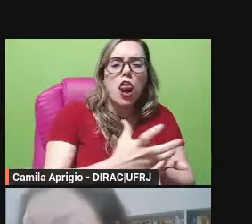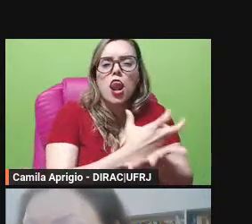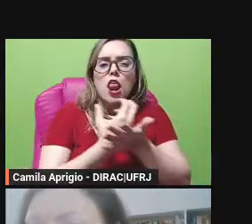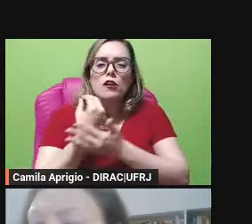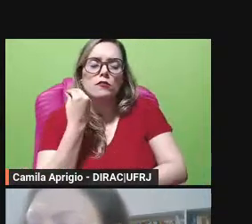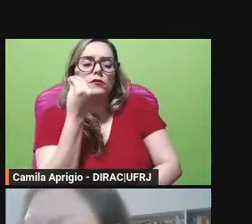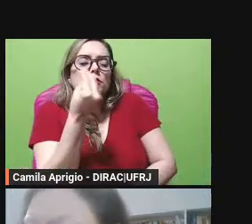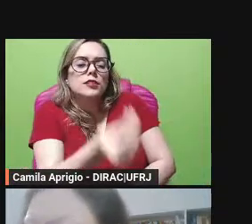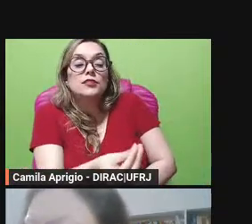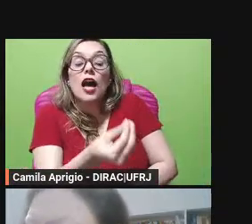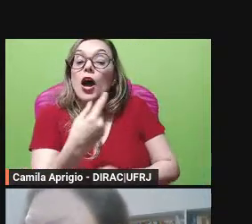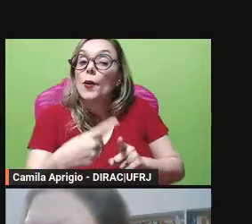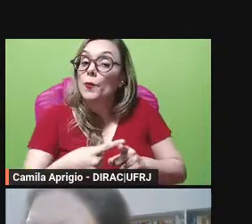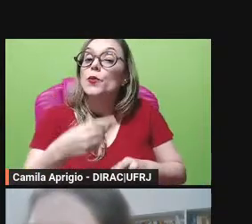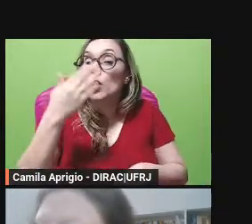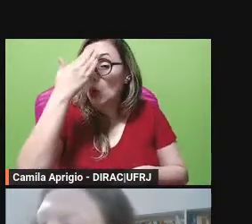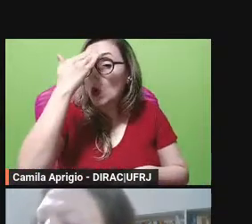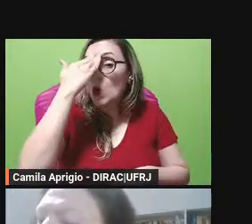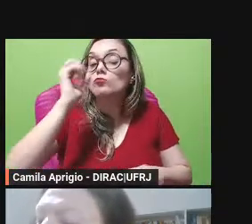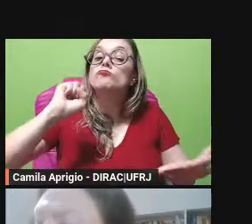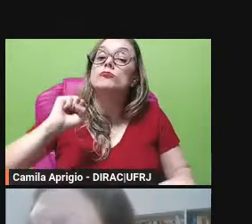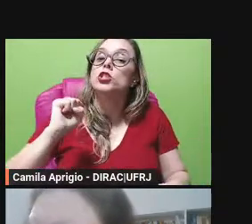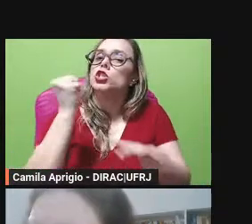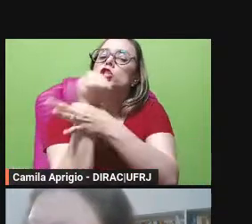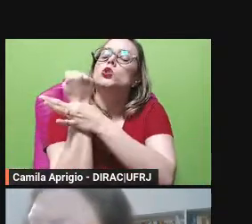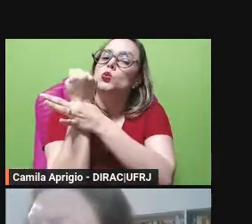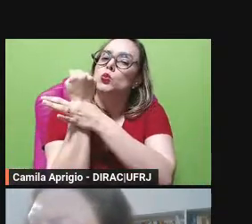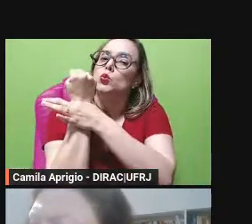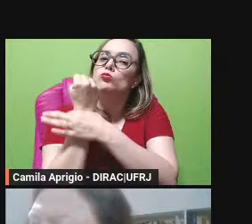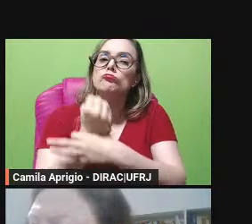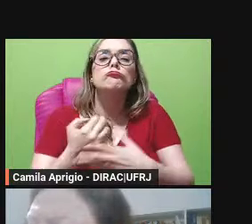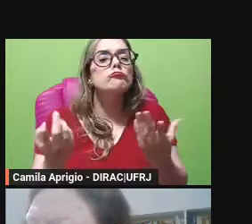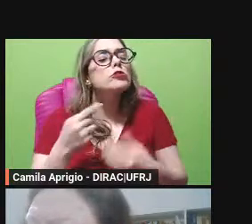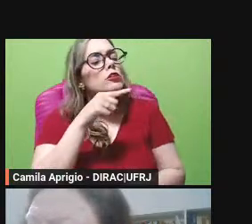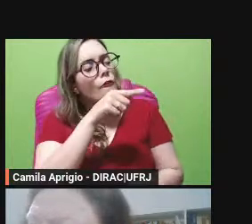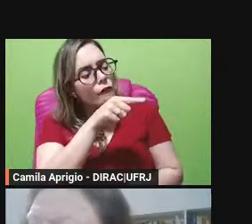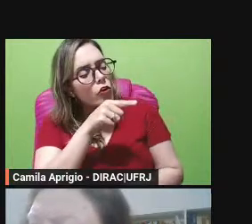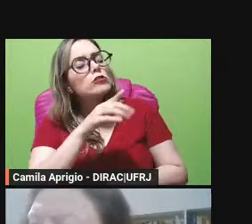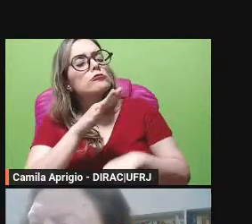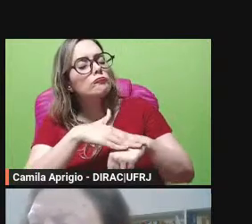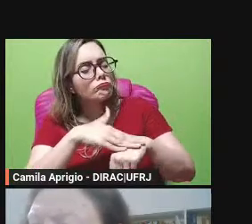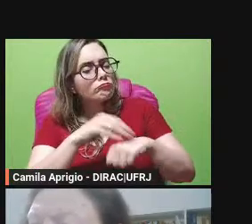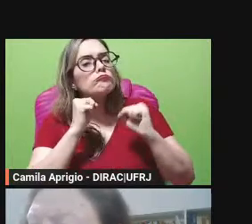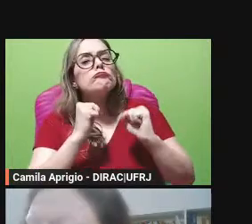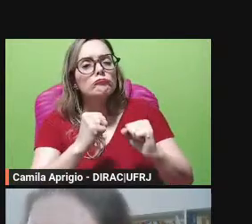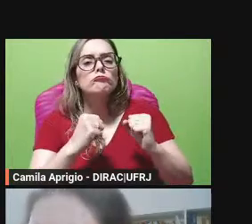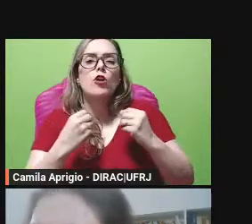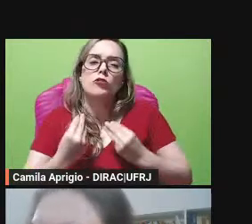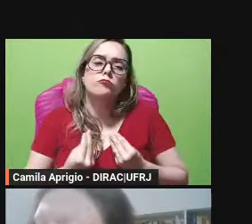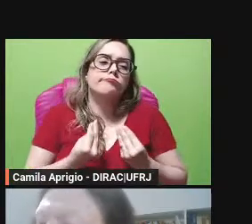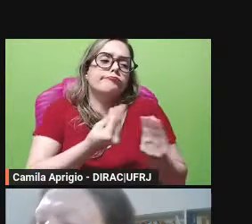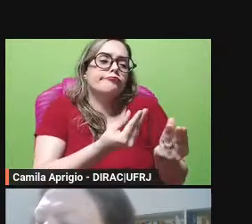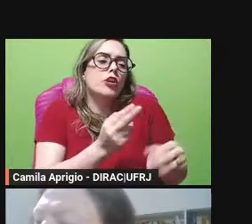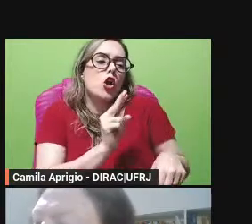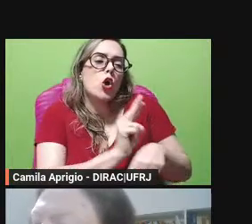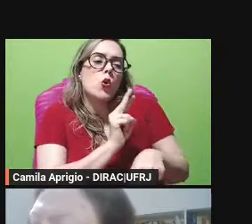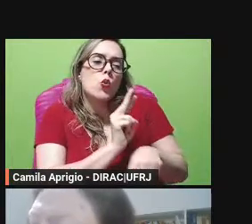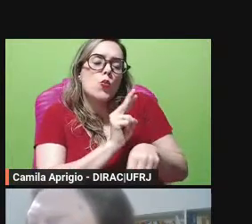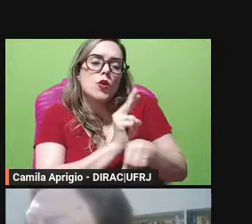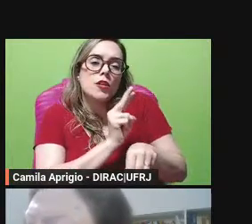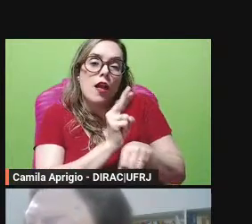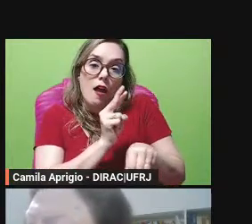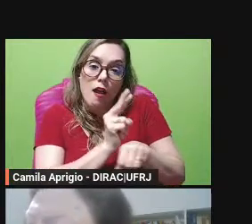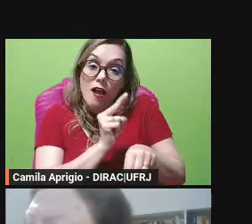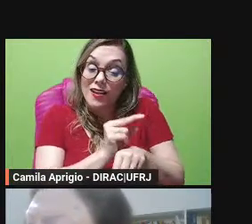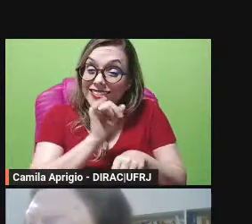segurança à minha disposição recebe então este dinheiro junto com estas senhas se qualquer